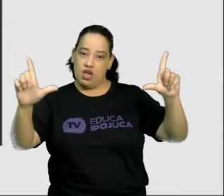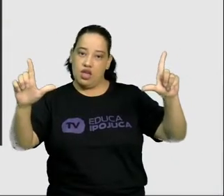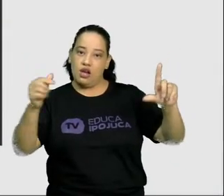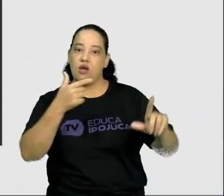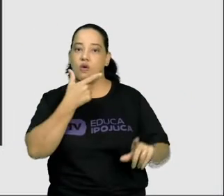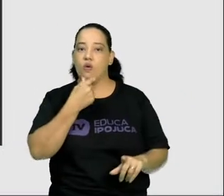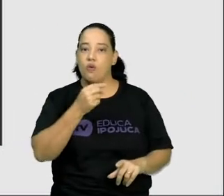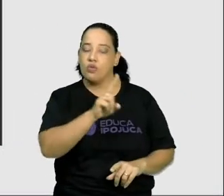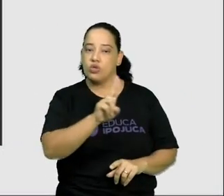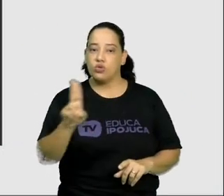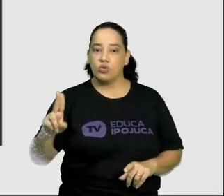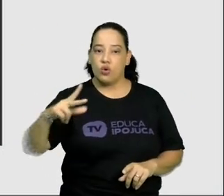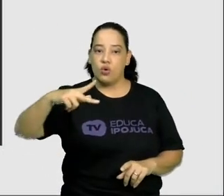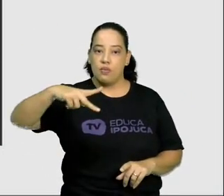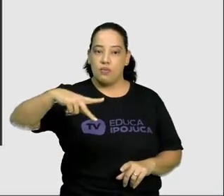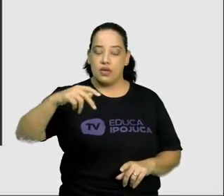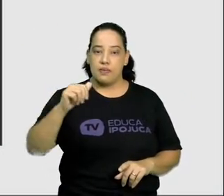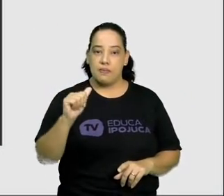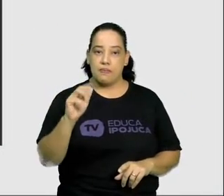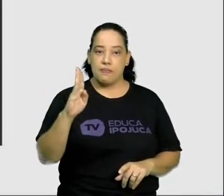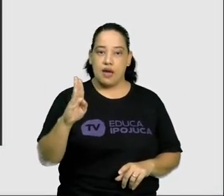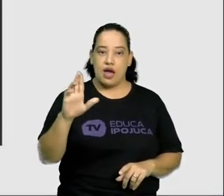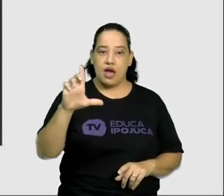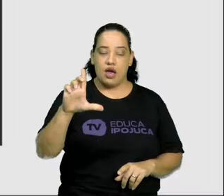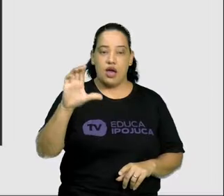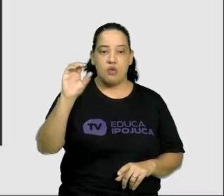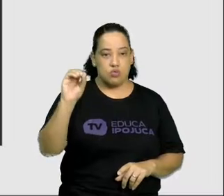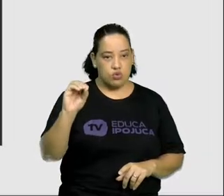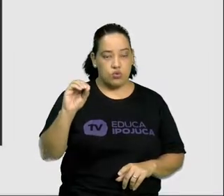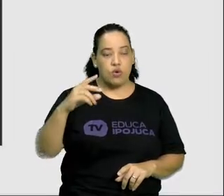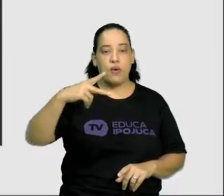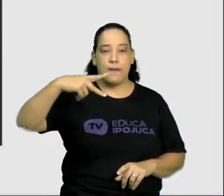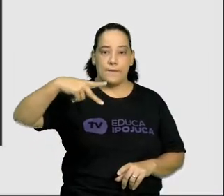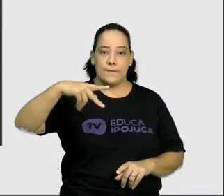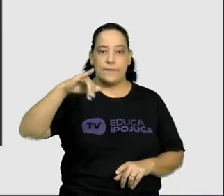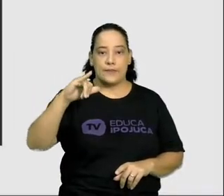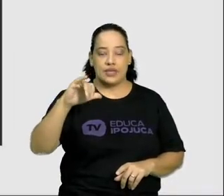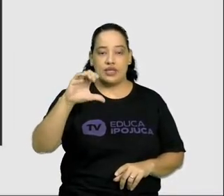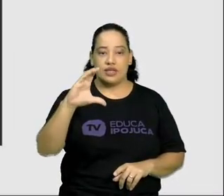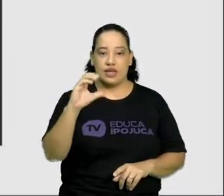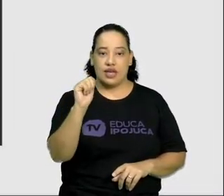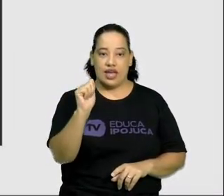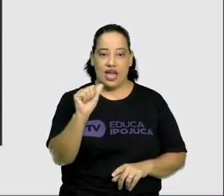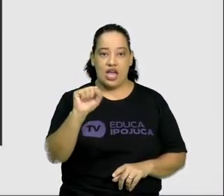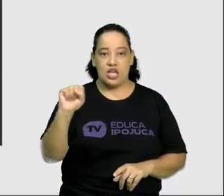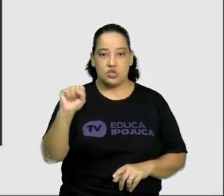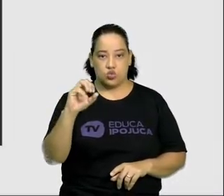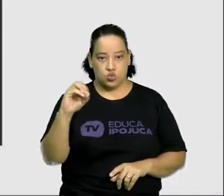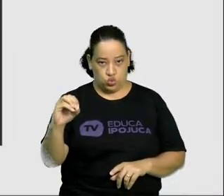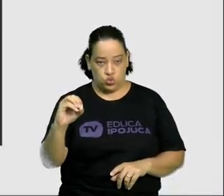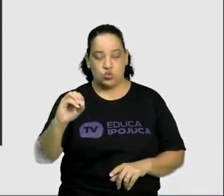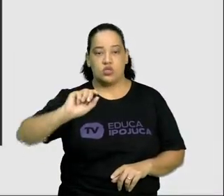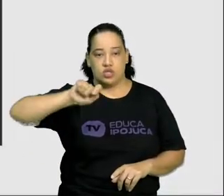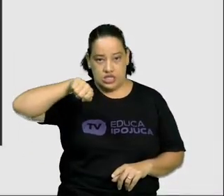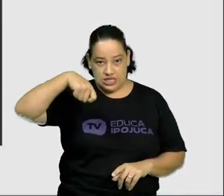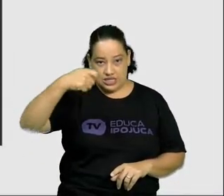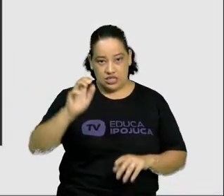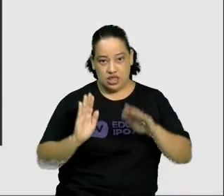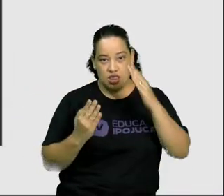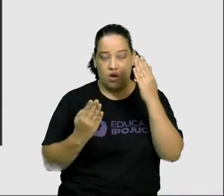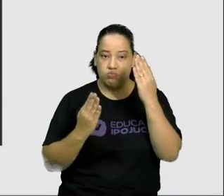Pablo Picasso. Nós conseguimos observar várias formas aqui, crianças. Quadrado, né?